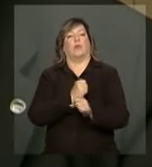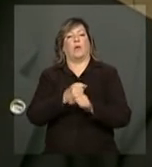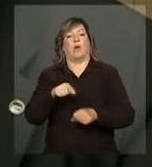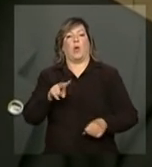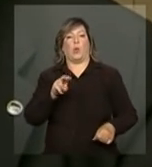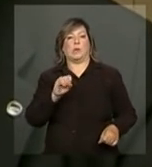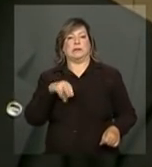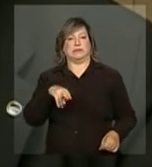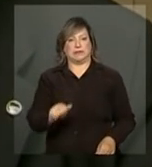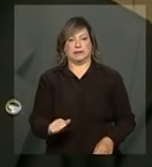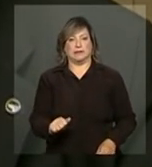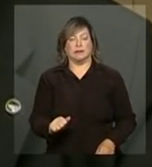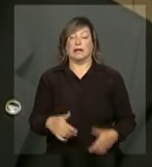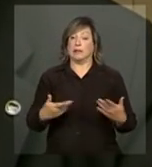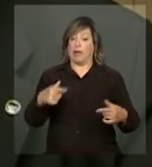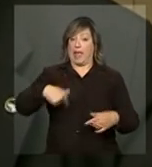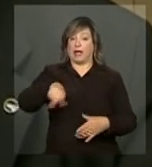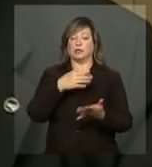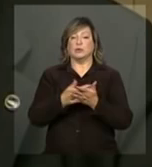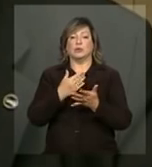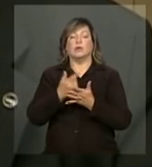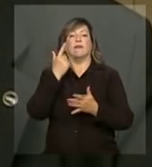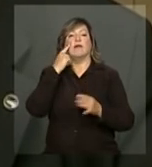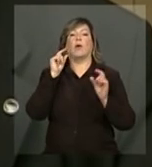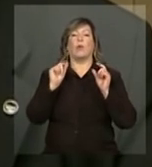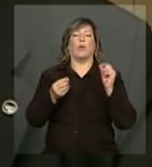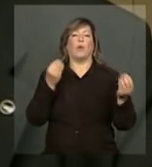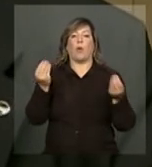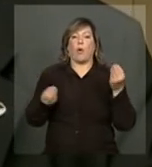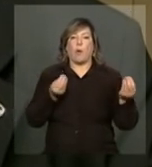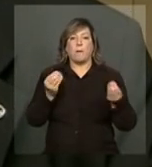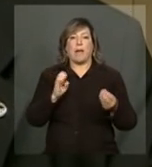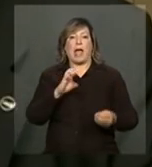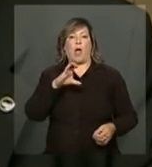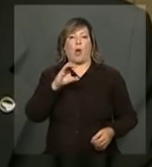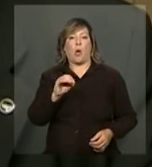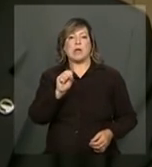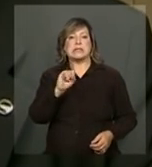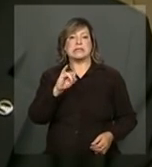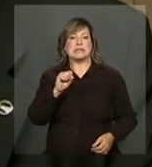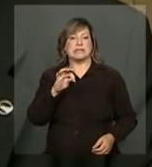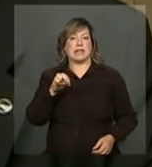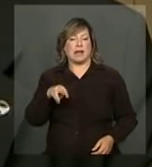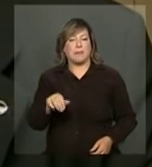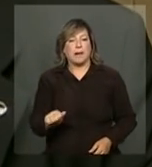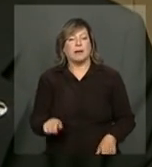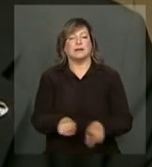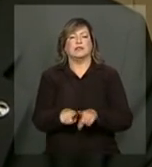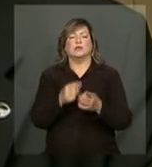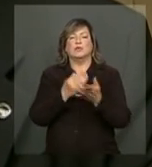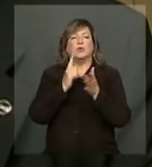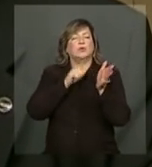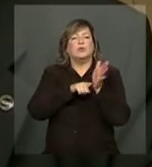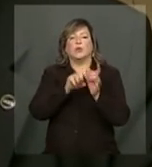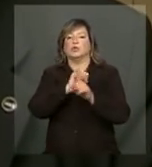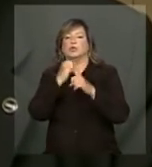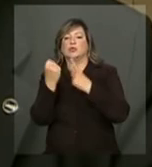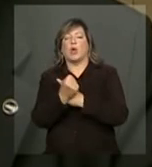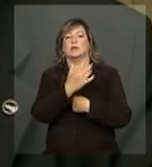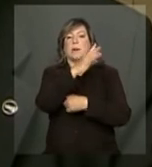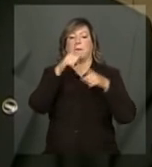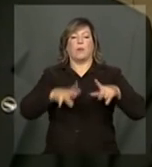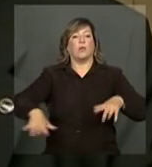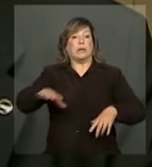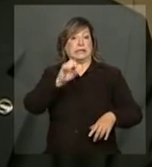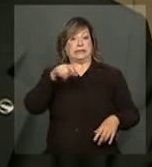Então, nesses estudos, são contemplados a questão do ecossistema e todo o estudo socioambiental também. Se